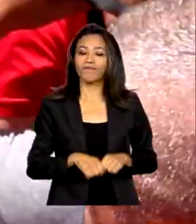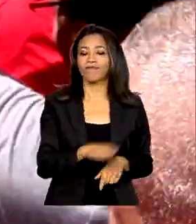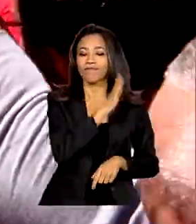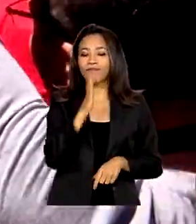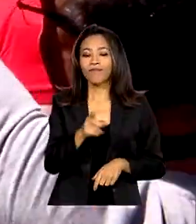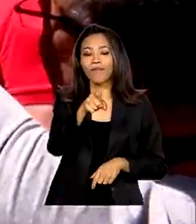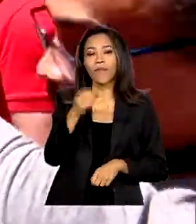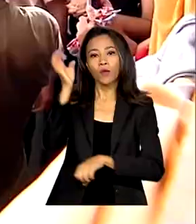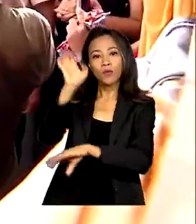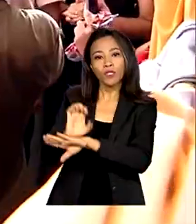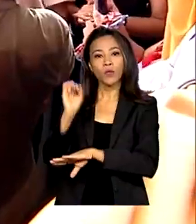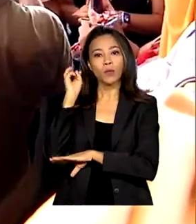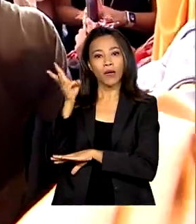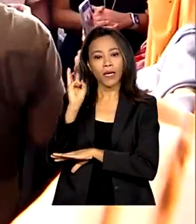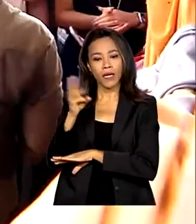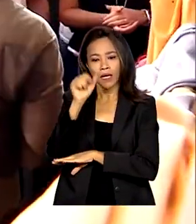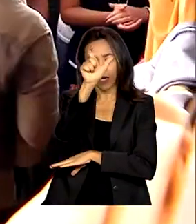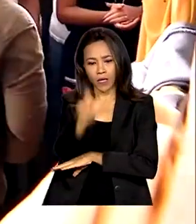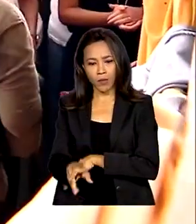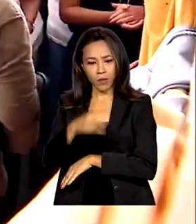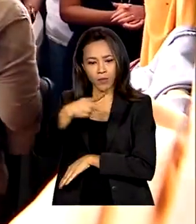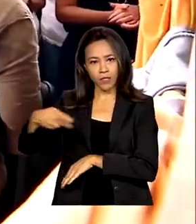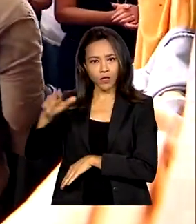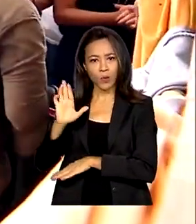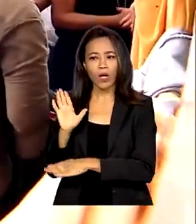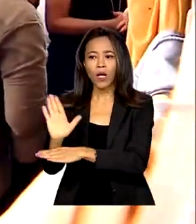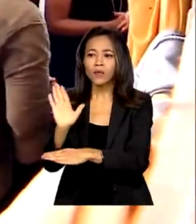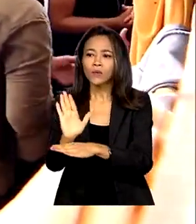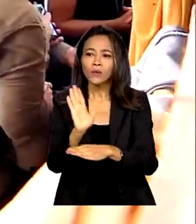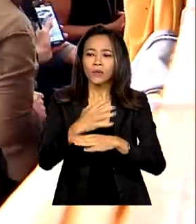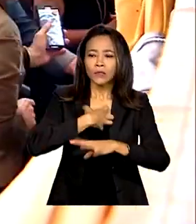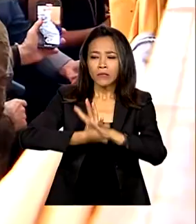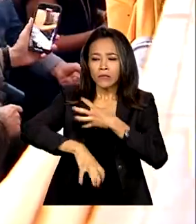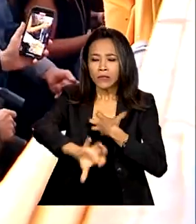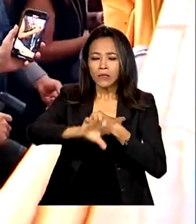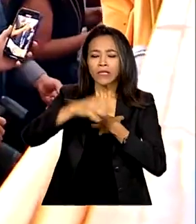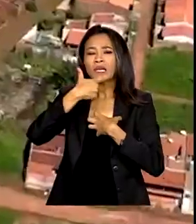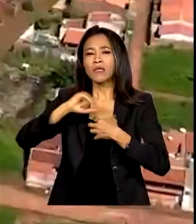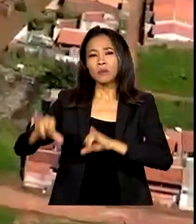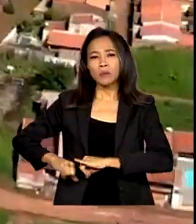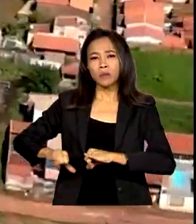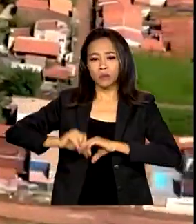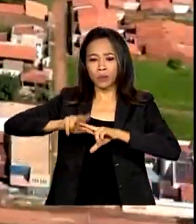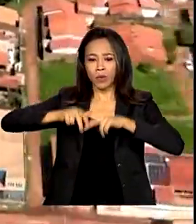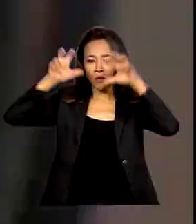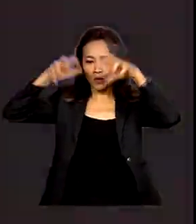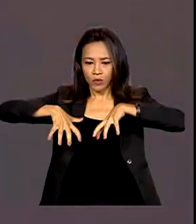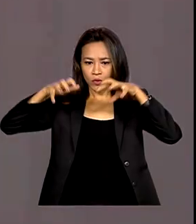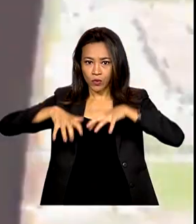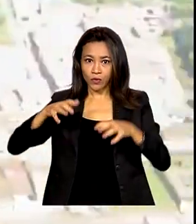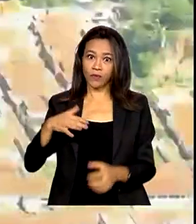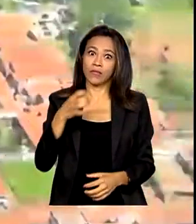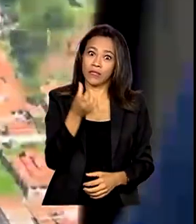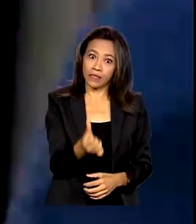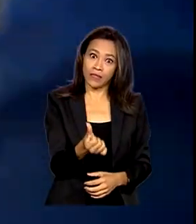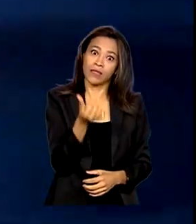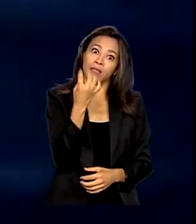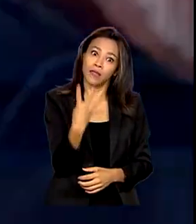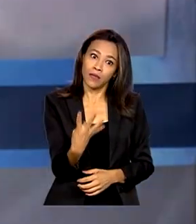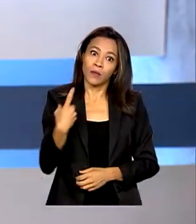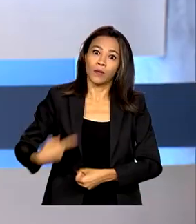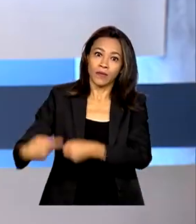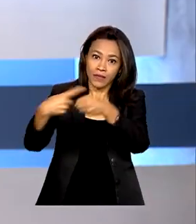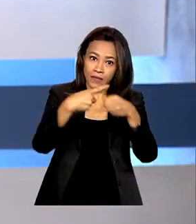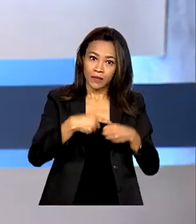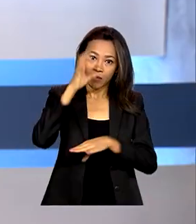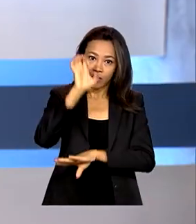Maranhão, o presidente Lula presta solidariedade às vítimas das chuvas. 64 municípios do estado estão em situação de emergência.